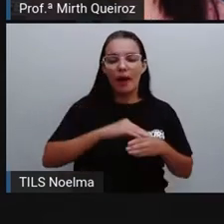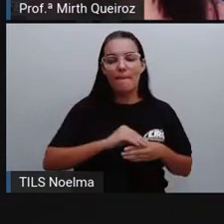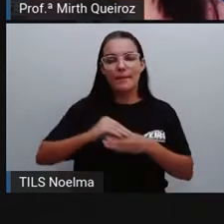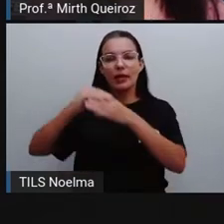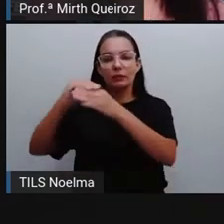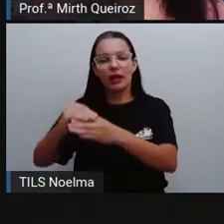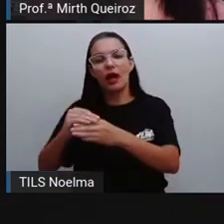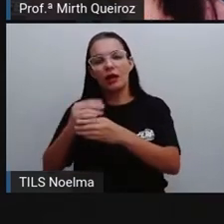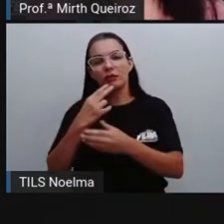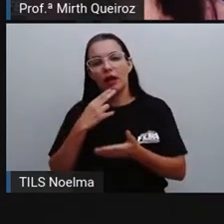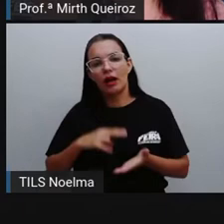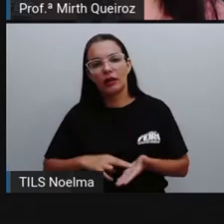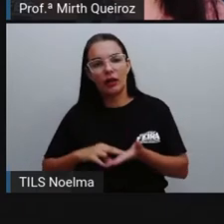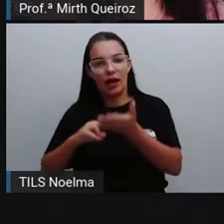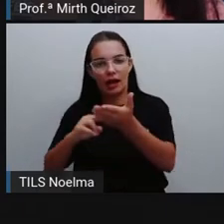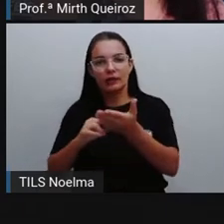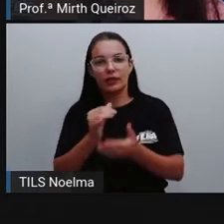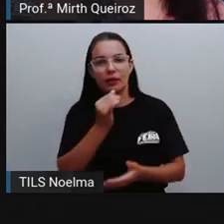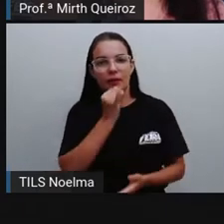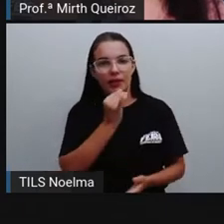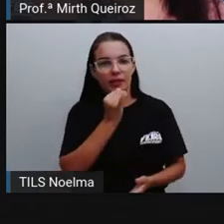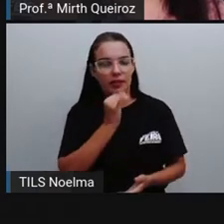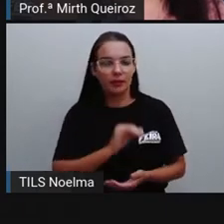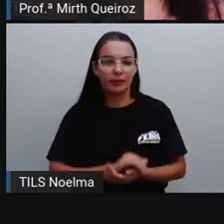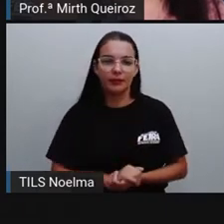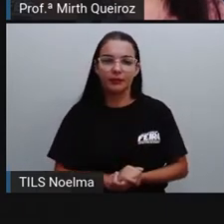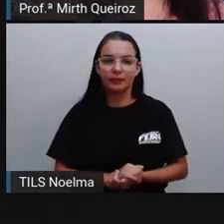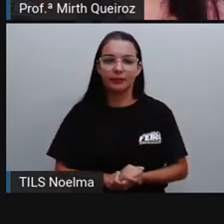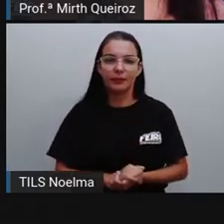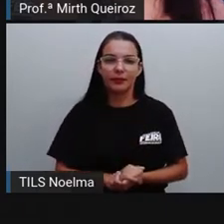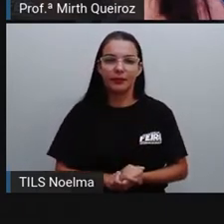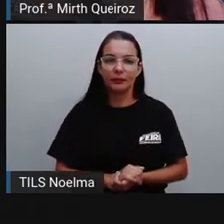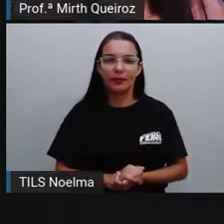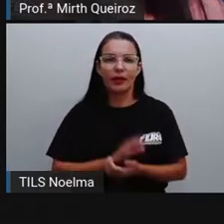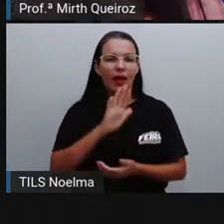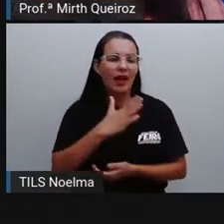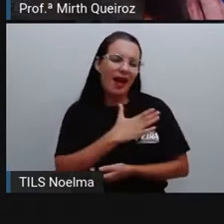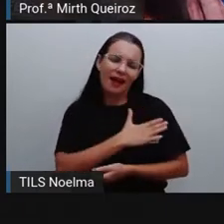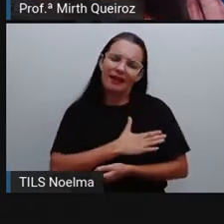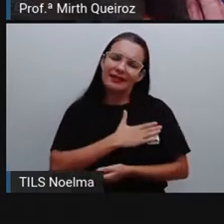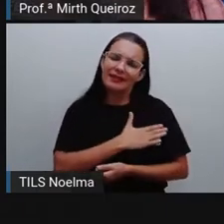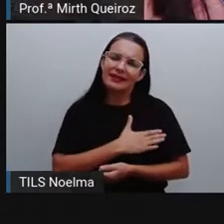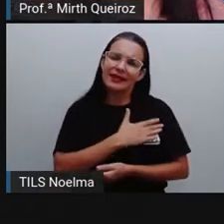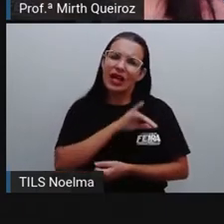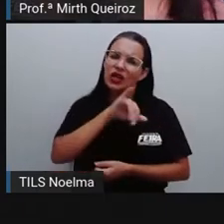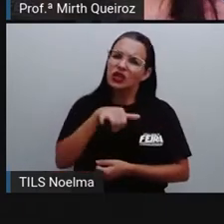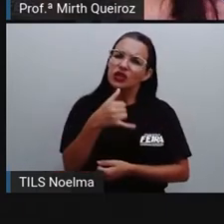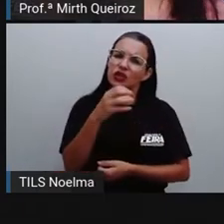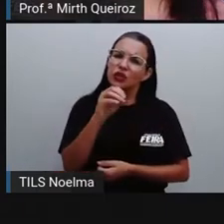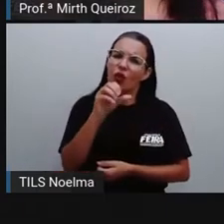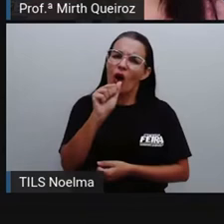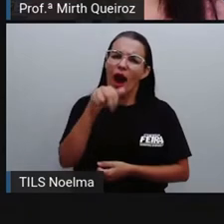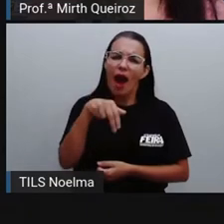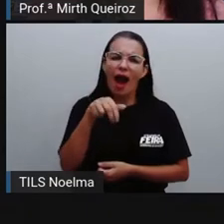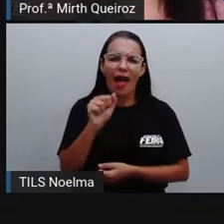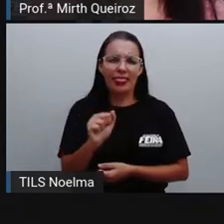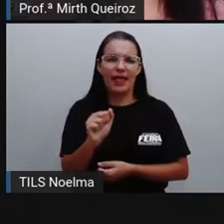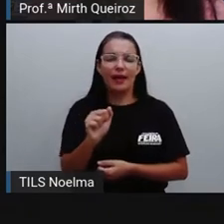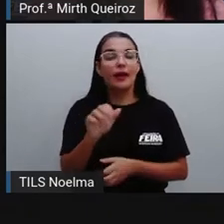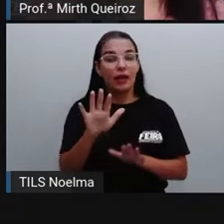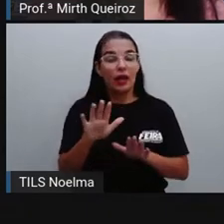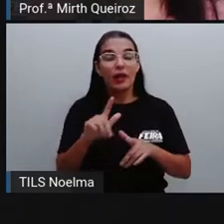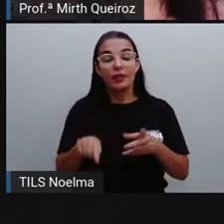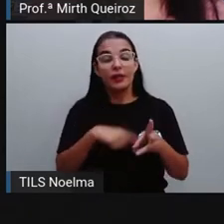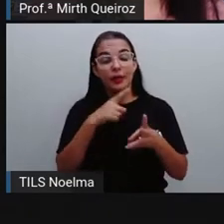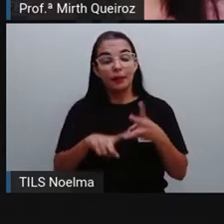diálogo. Por exemplo, a gente utiliza... Querida Joana, organize as informações de